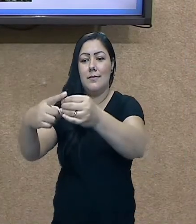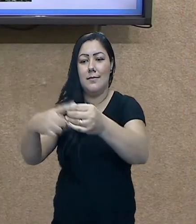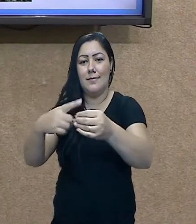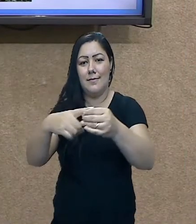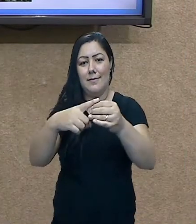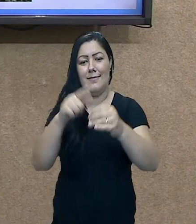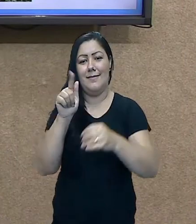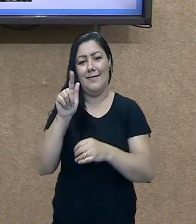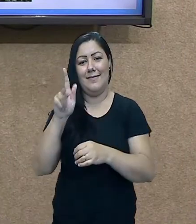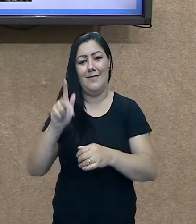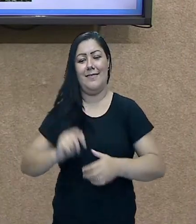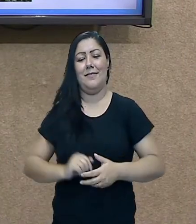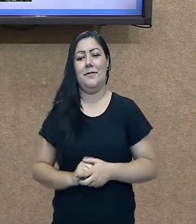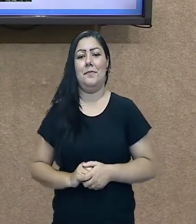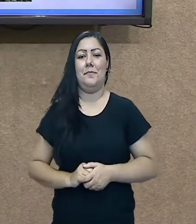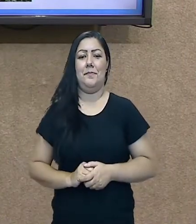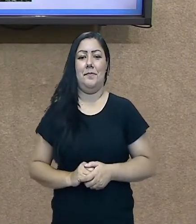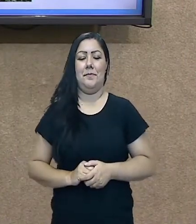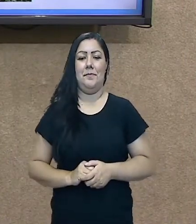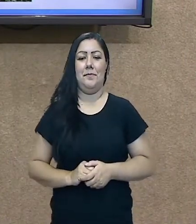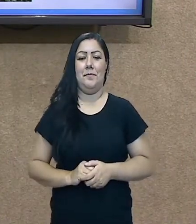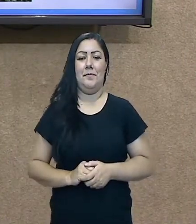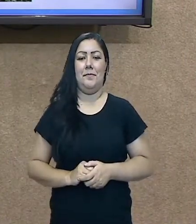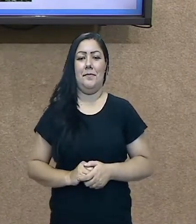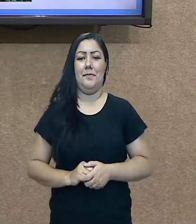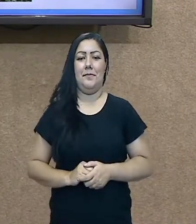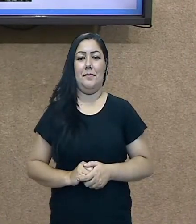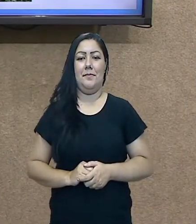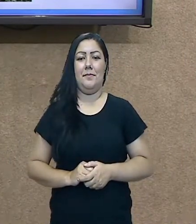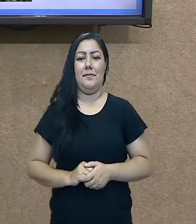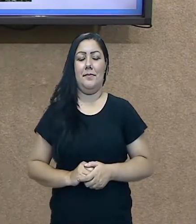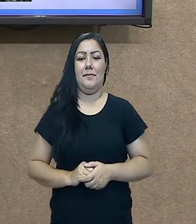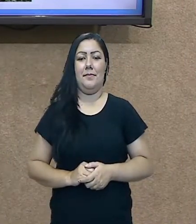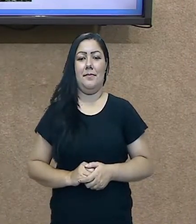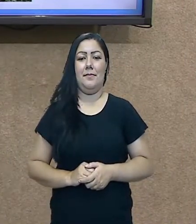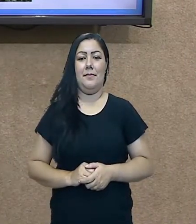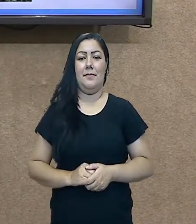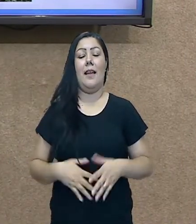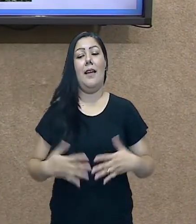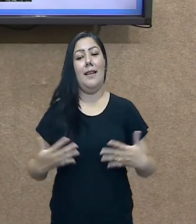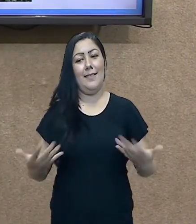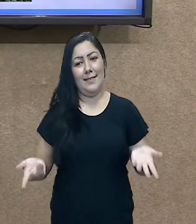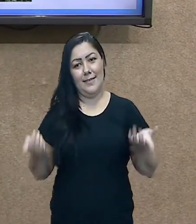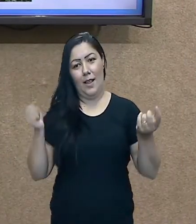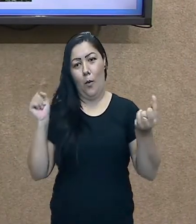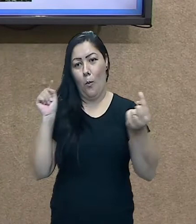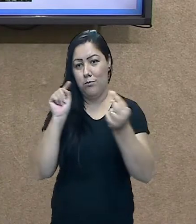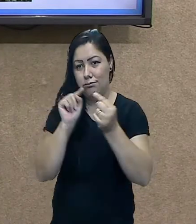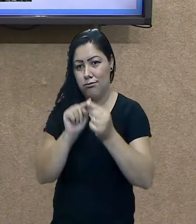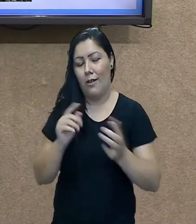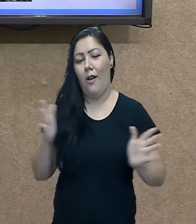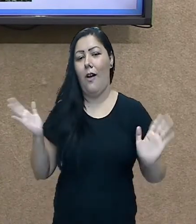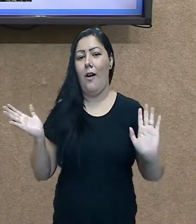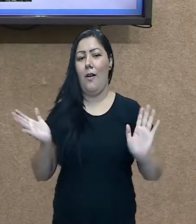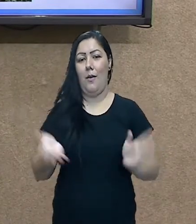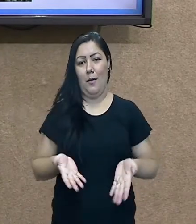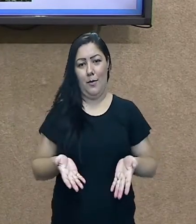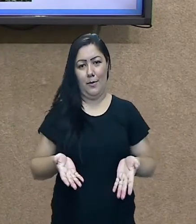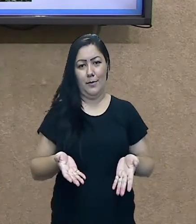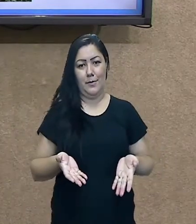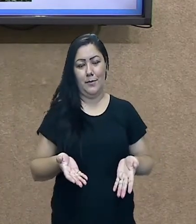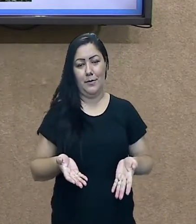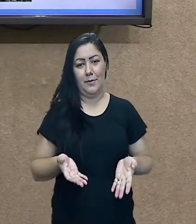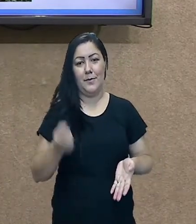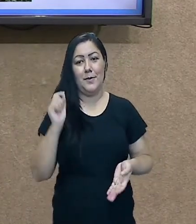Ok, pessoal? Então, pessoal, nosso objetivo hoje foi mostrar para vocês as